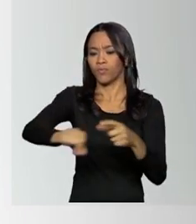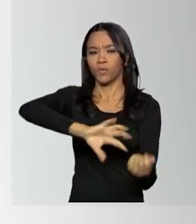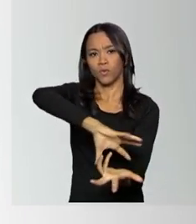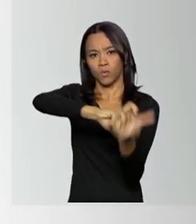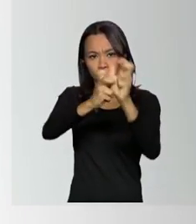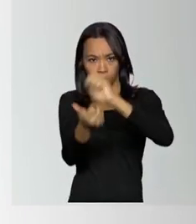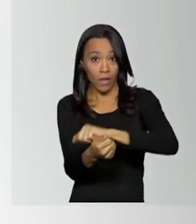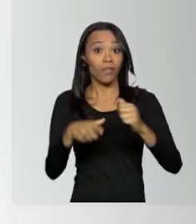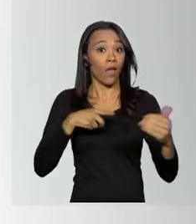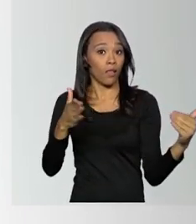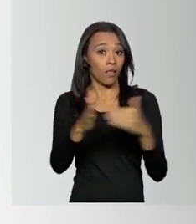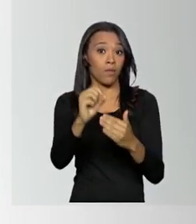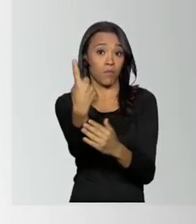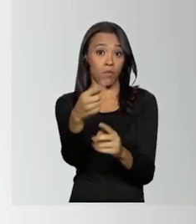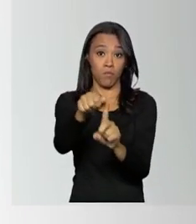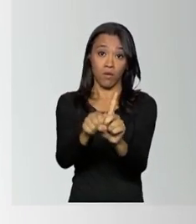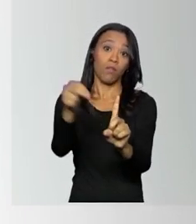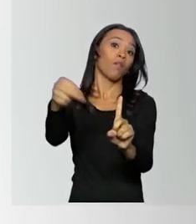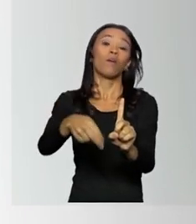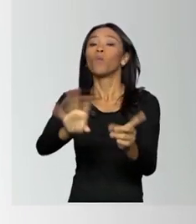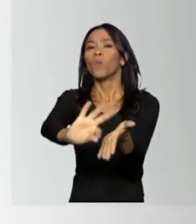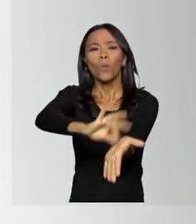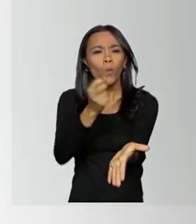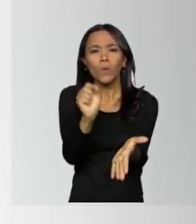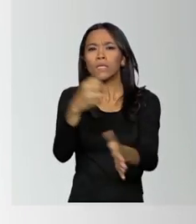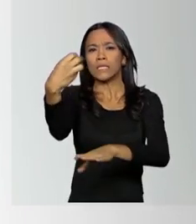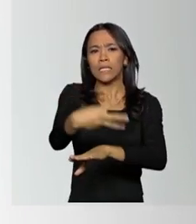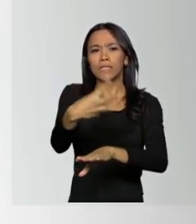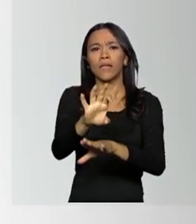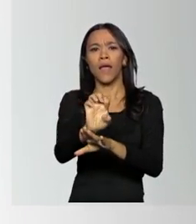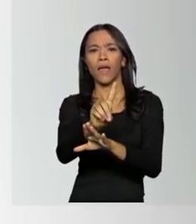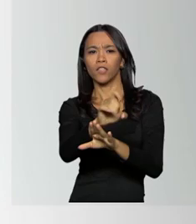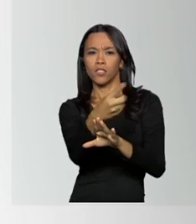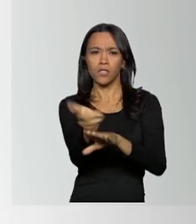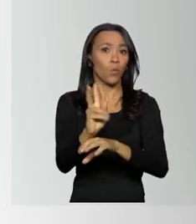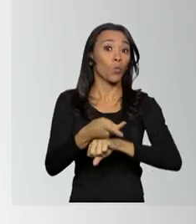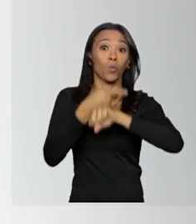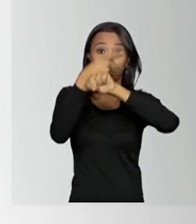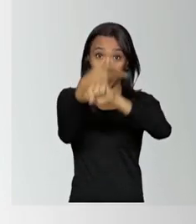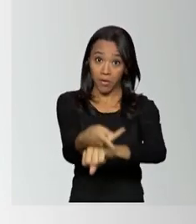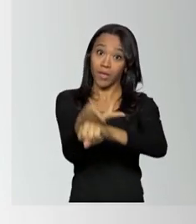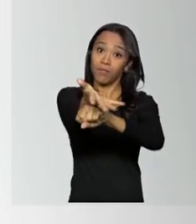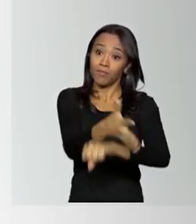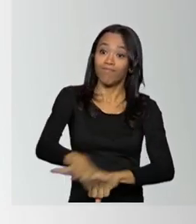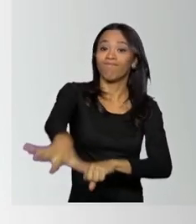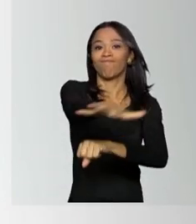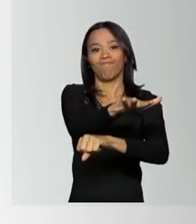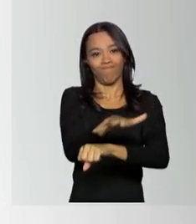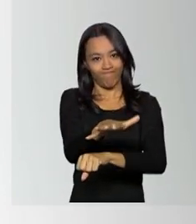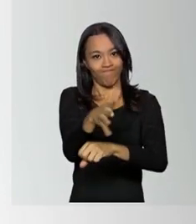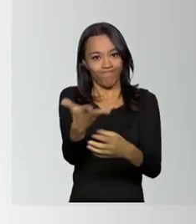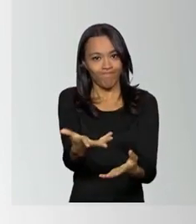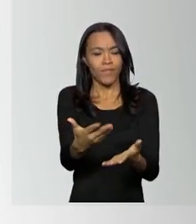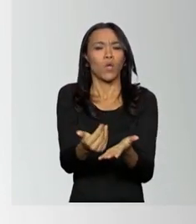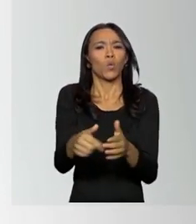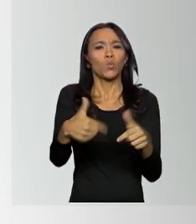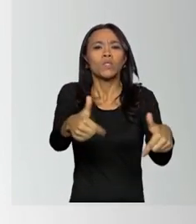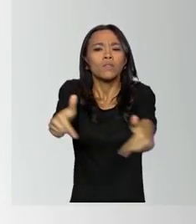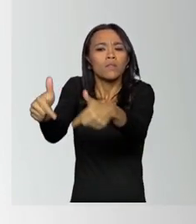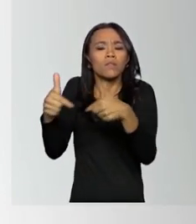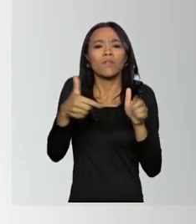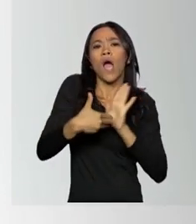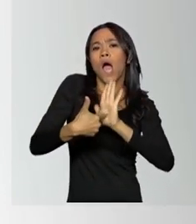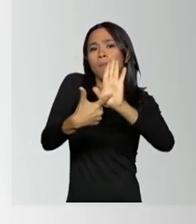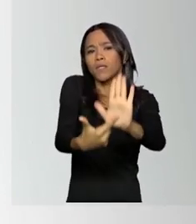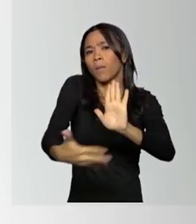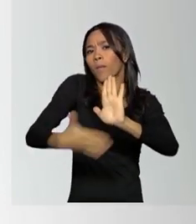tem até 1º de novembro para se inscreverem na 3ª edição do Prêmio Cidade Procatador. As iniciativas devem